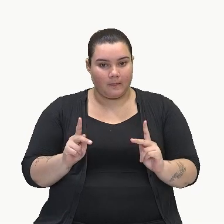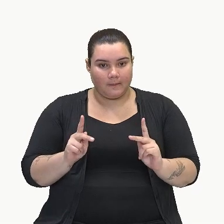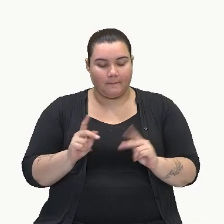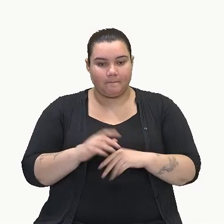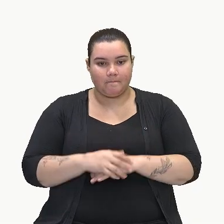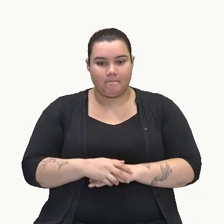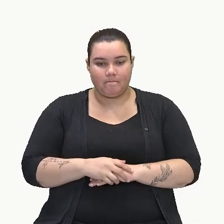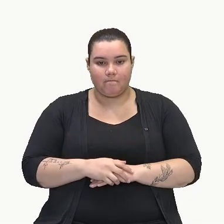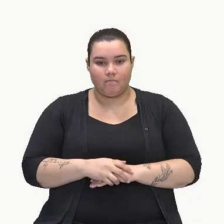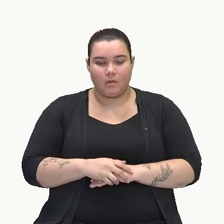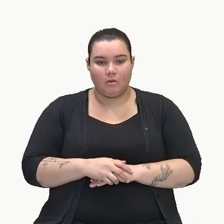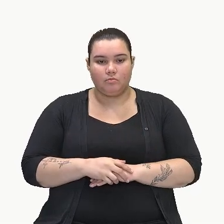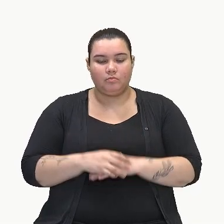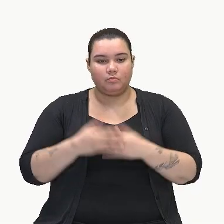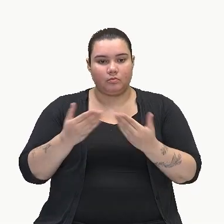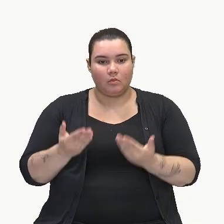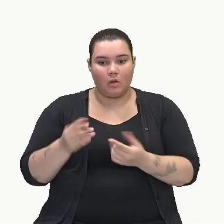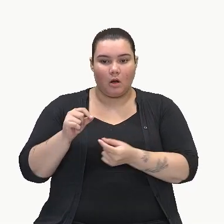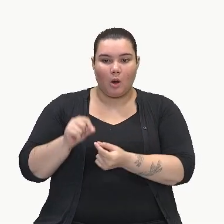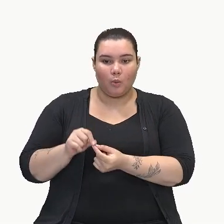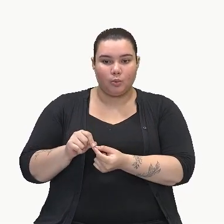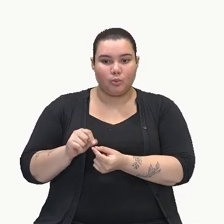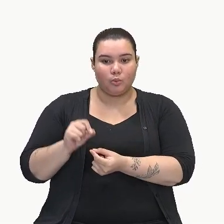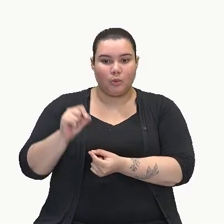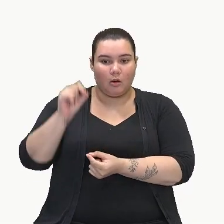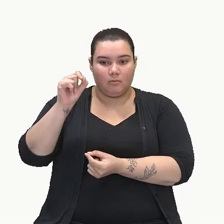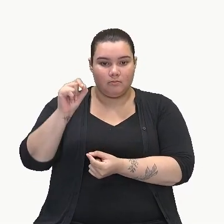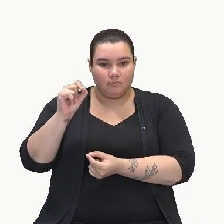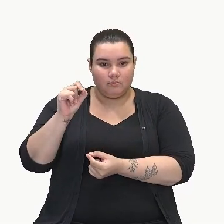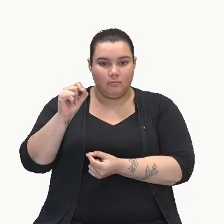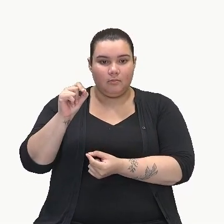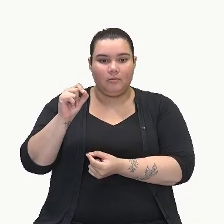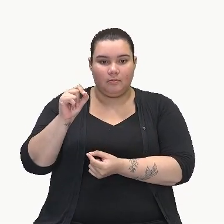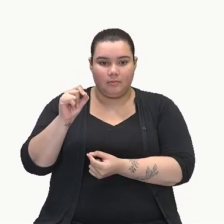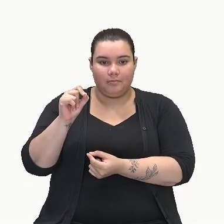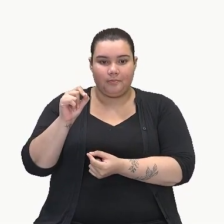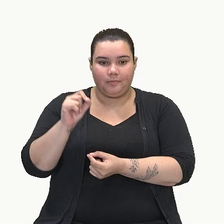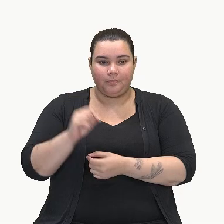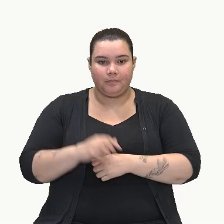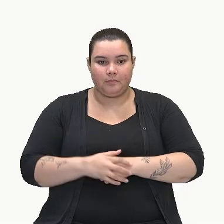E aqui o valor da nossa altura, tá?